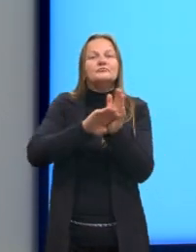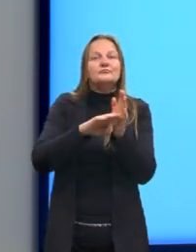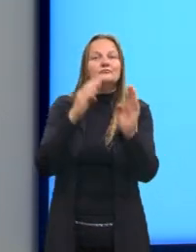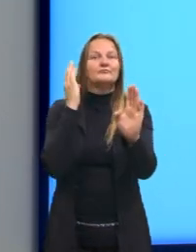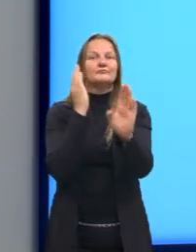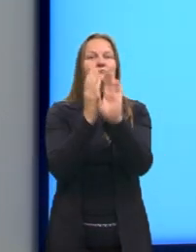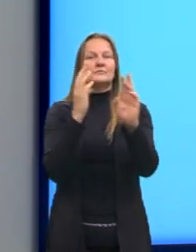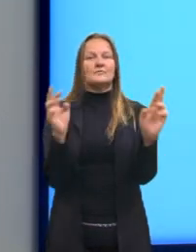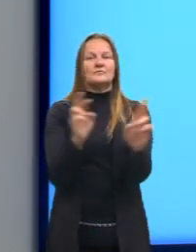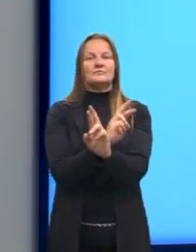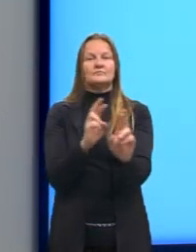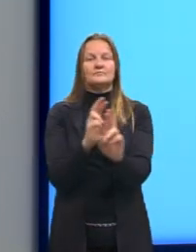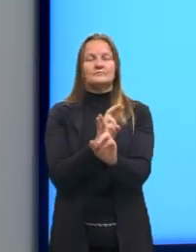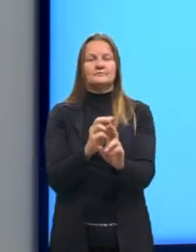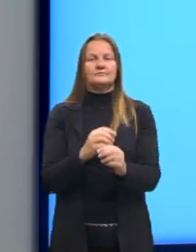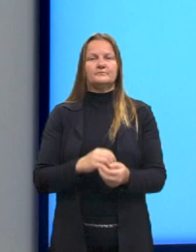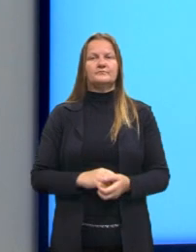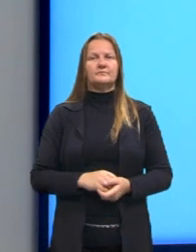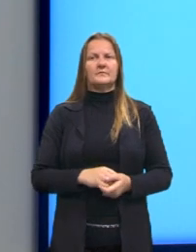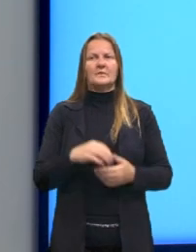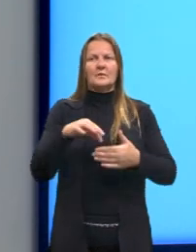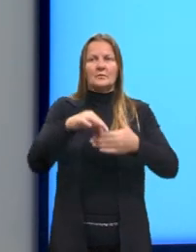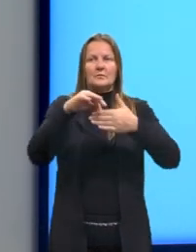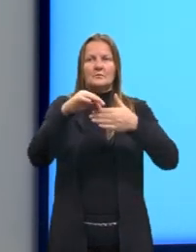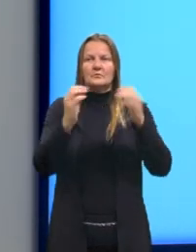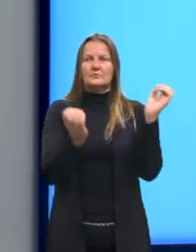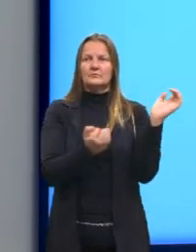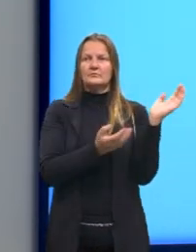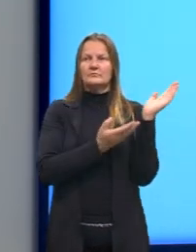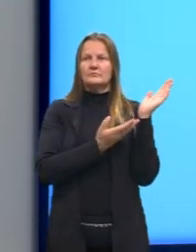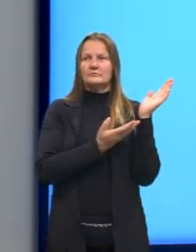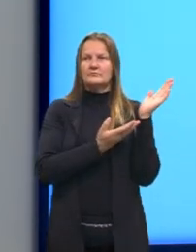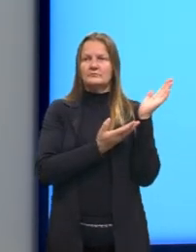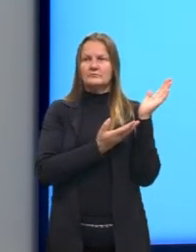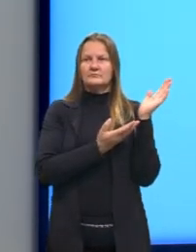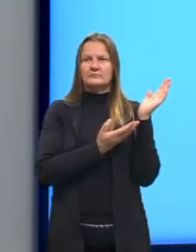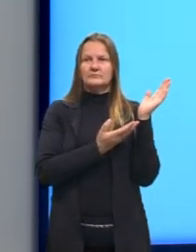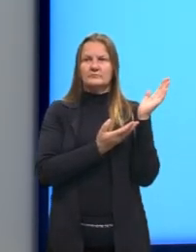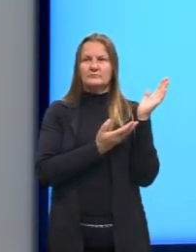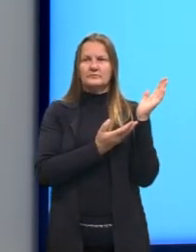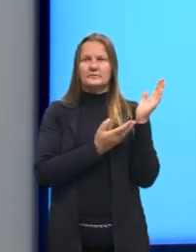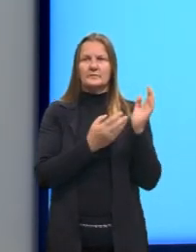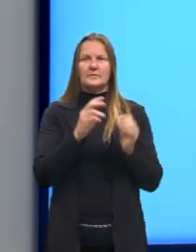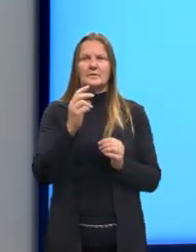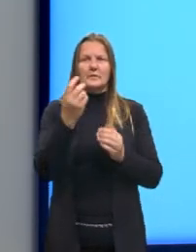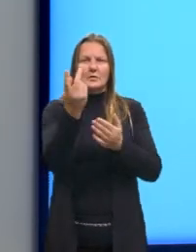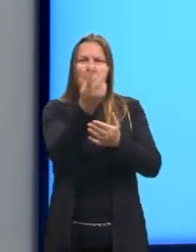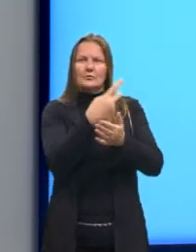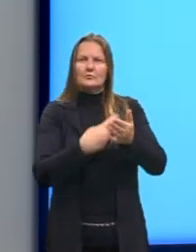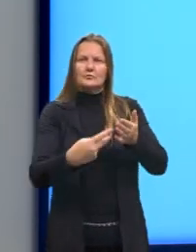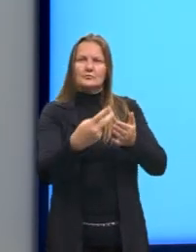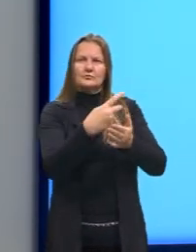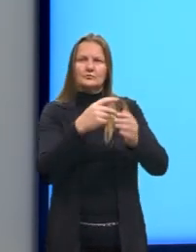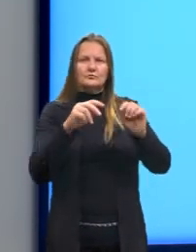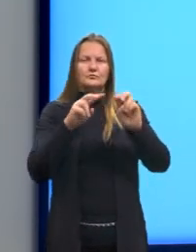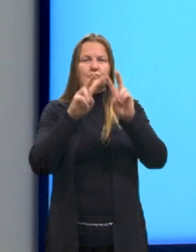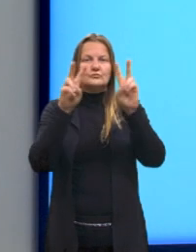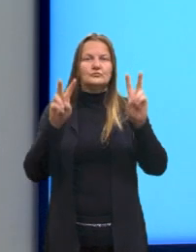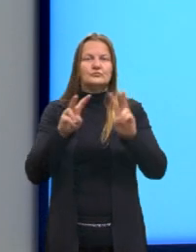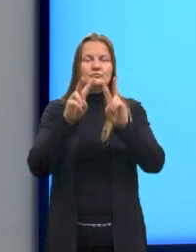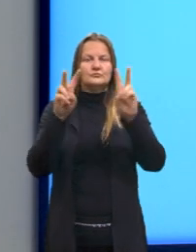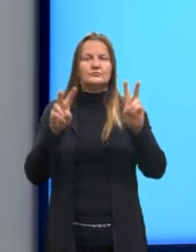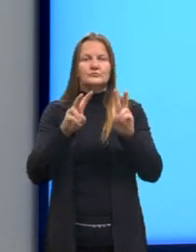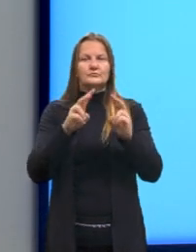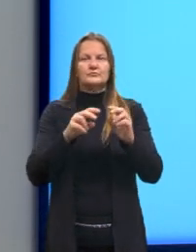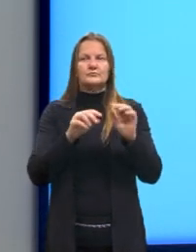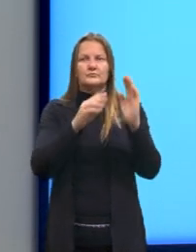nessa relação, tá? Destaquei aqui, deixei bem grande a nossa imagem, o nosso plano, né, onde nós temos